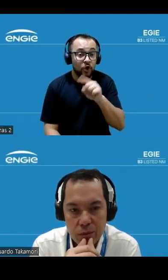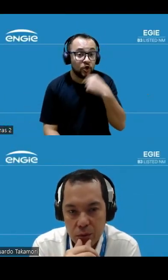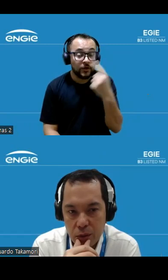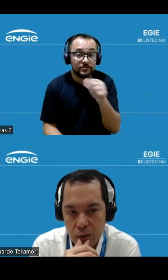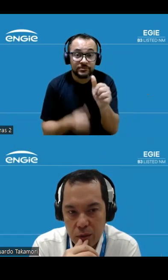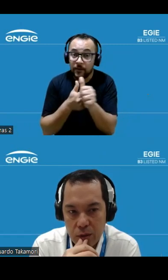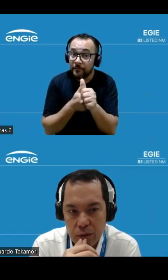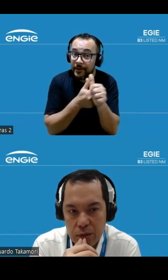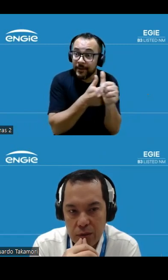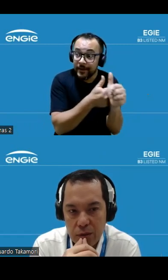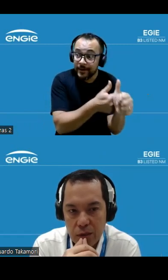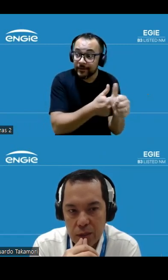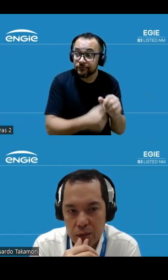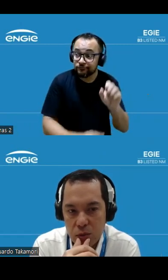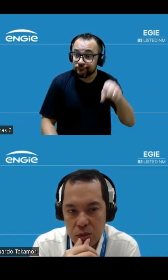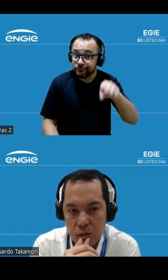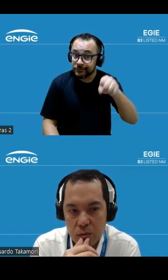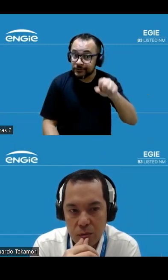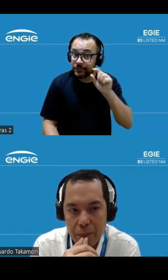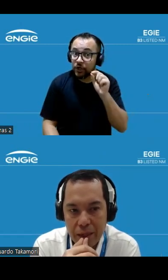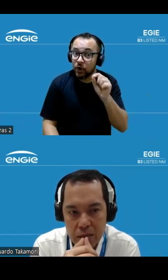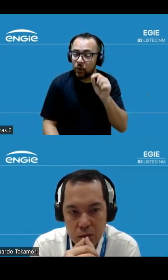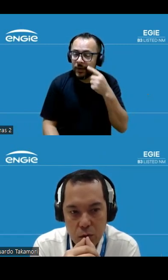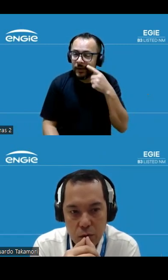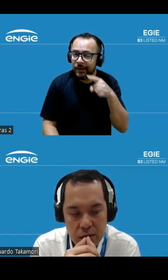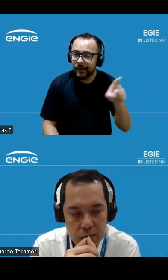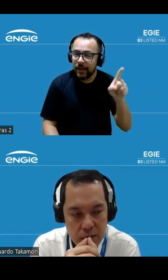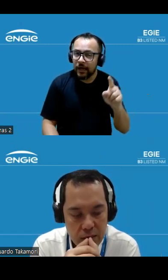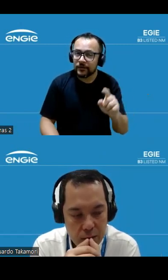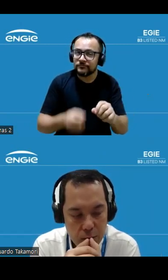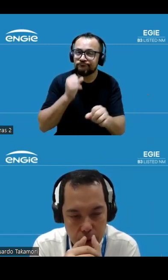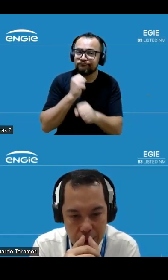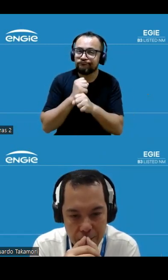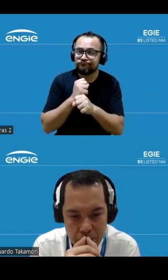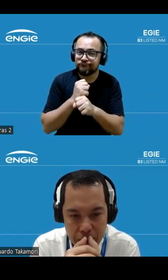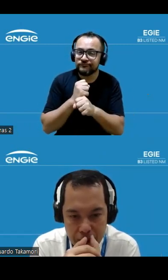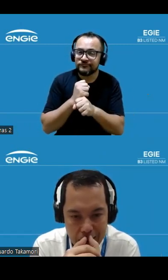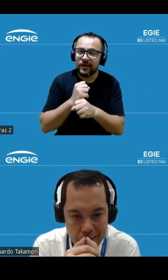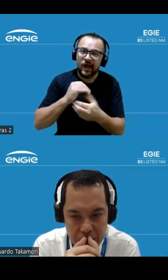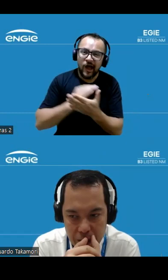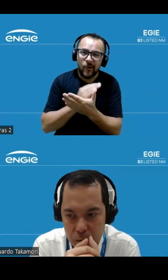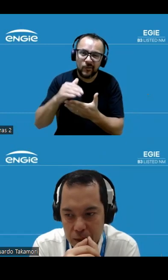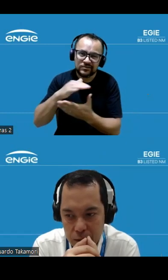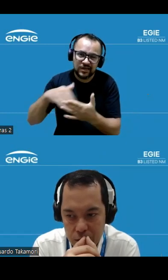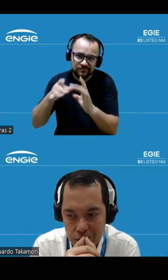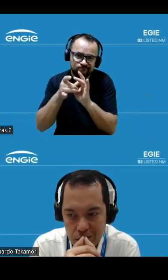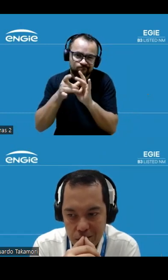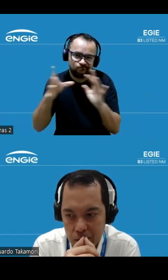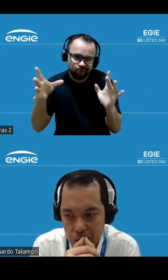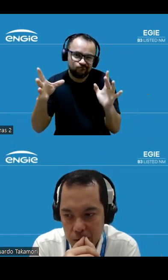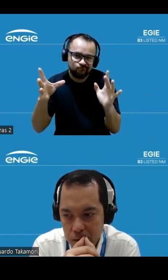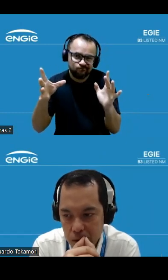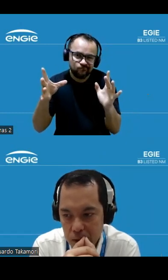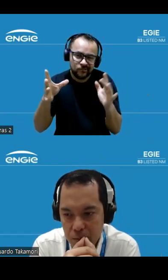de perto essa situação da paralisação dos órgãos licenciadores a gente tem uma expectativa